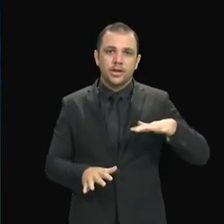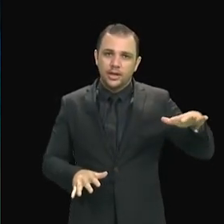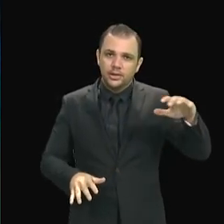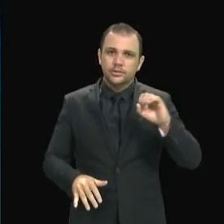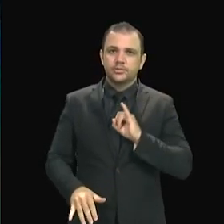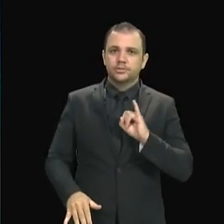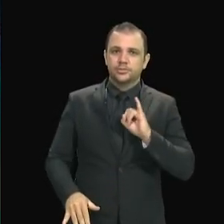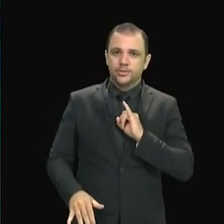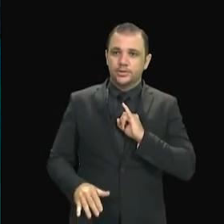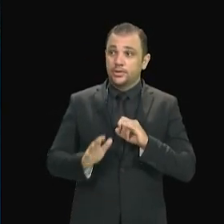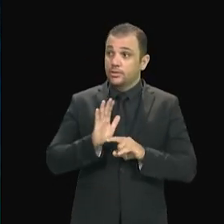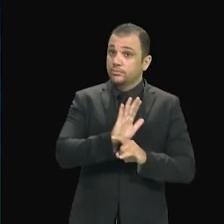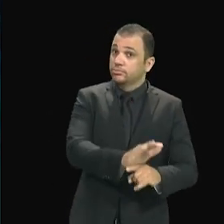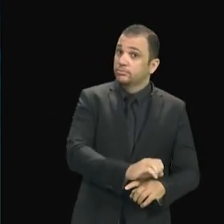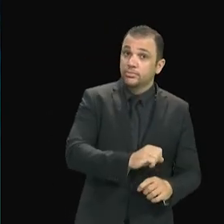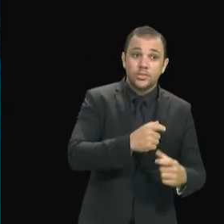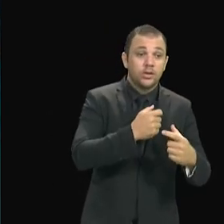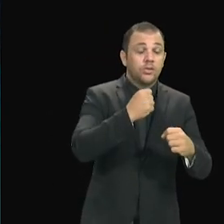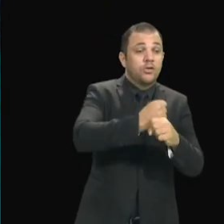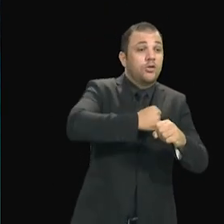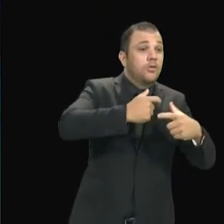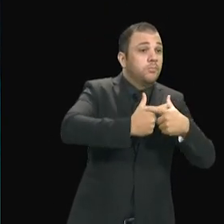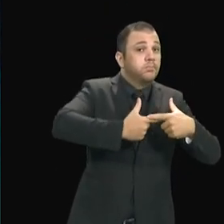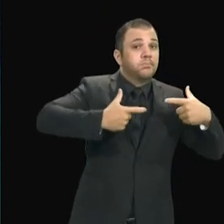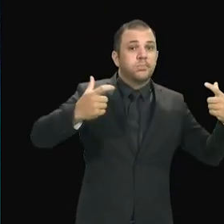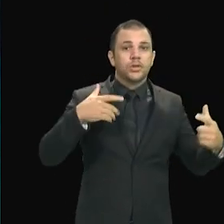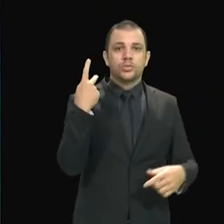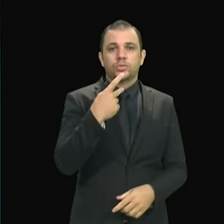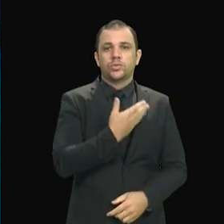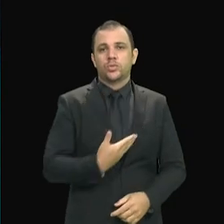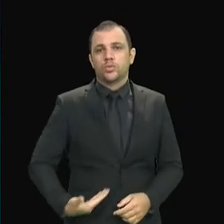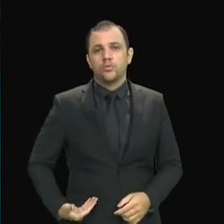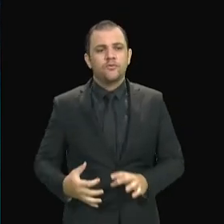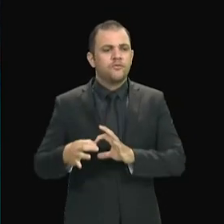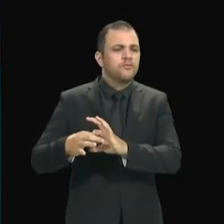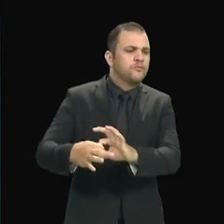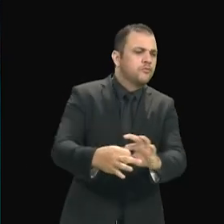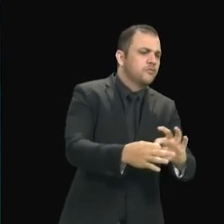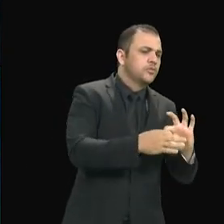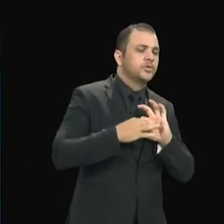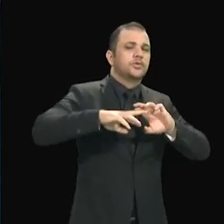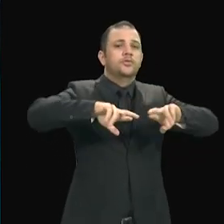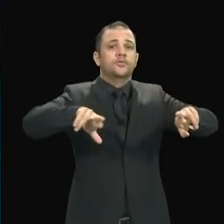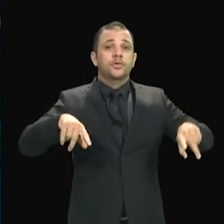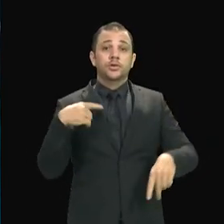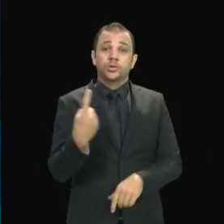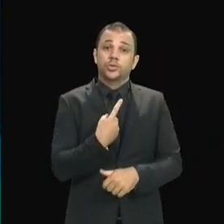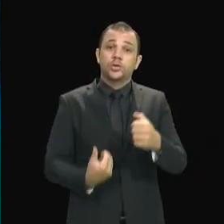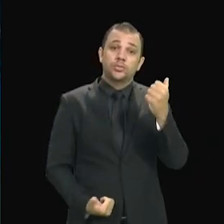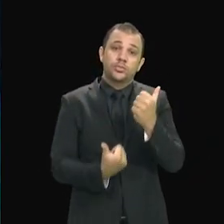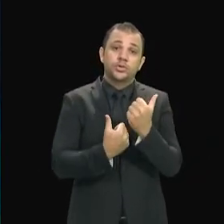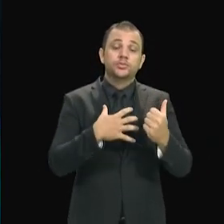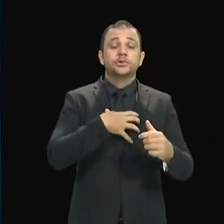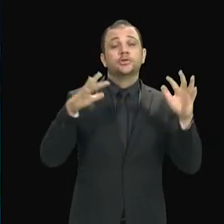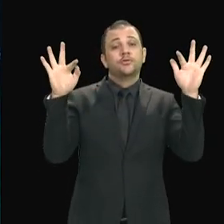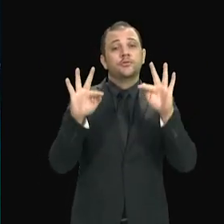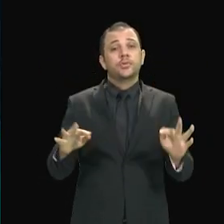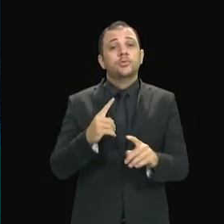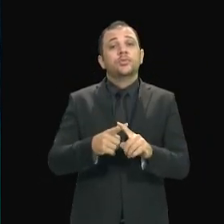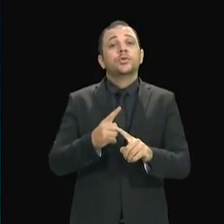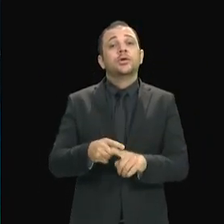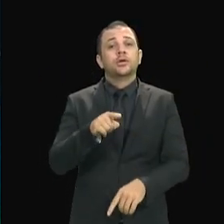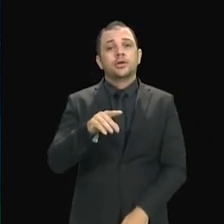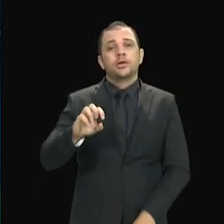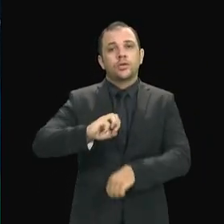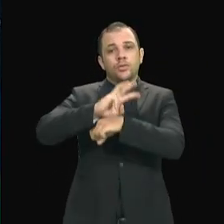governo, com tantas mãos que se uniram. E todos nós apoiamos e estamos felizes, porque a Uemassu é a universidade